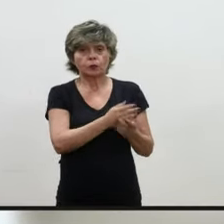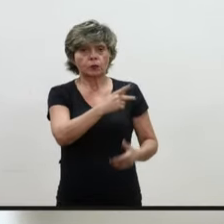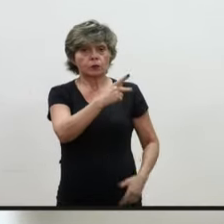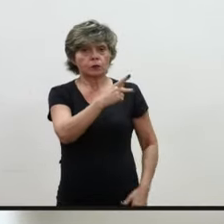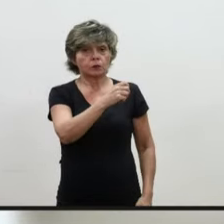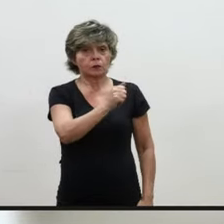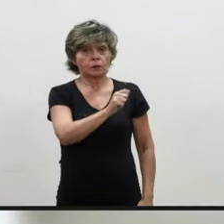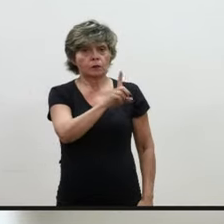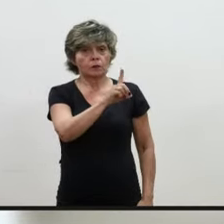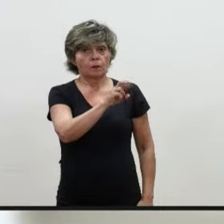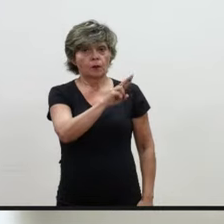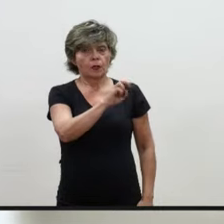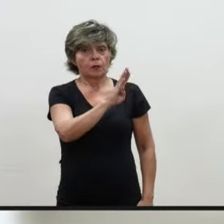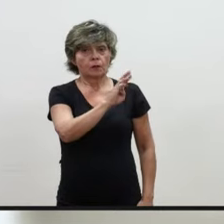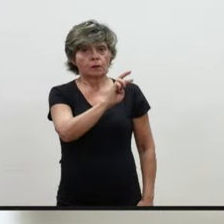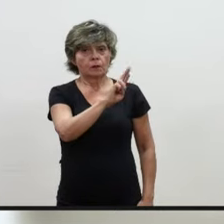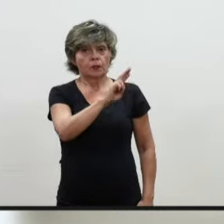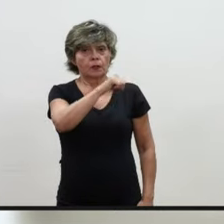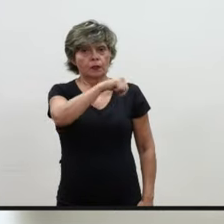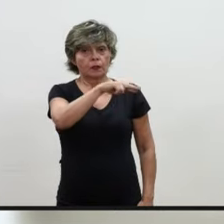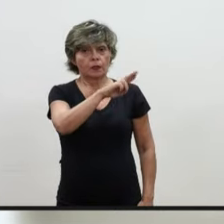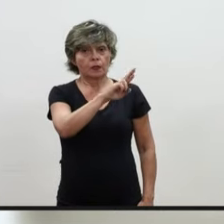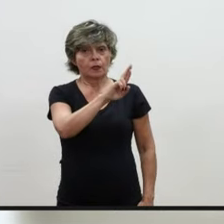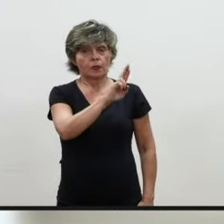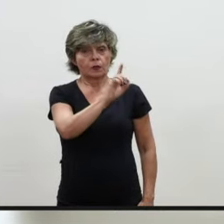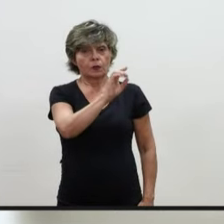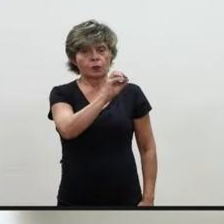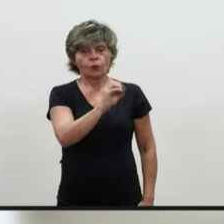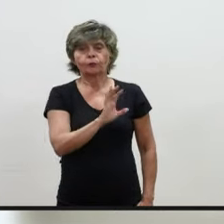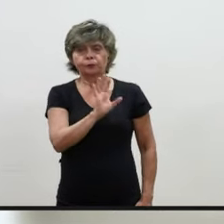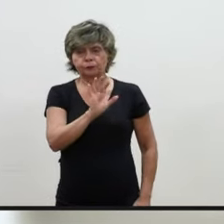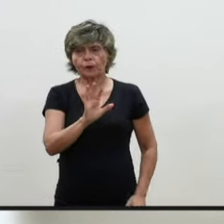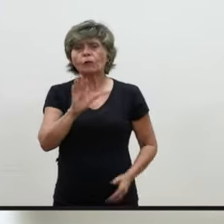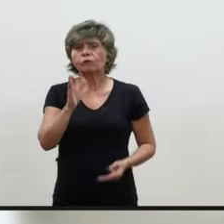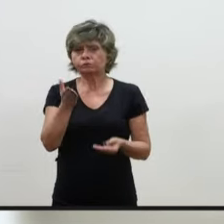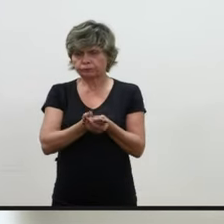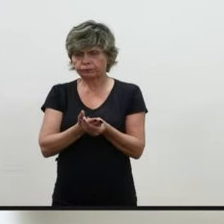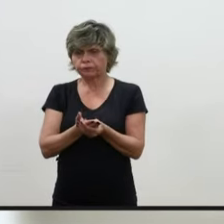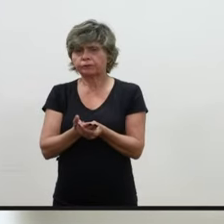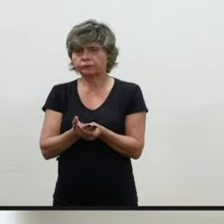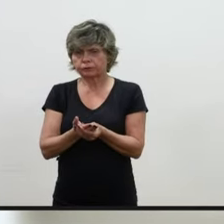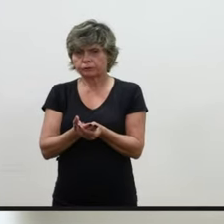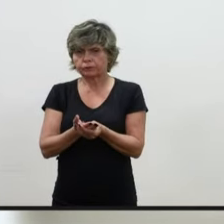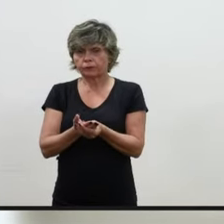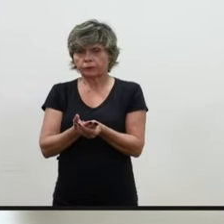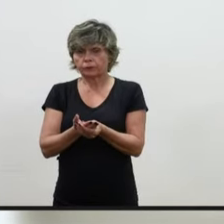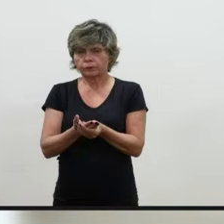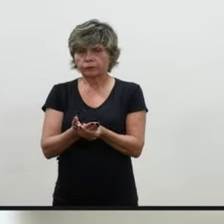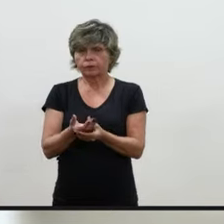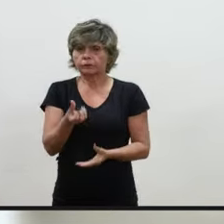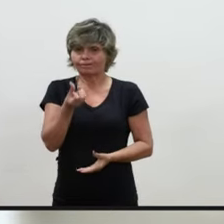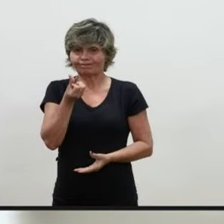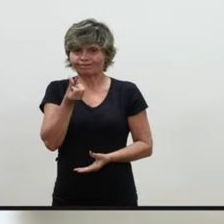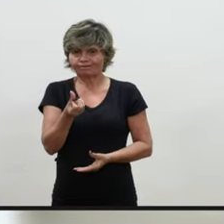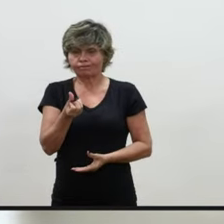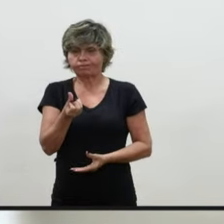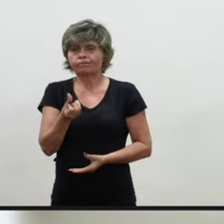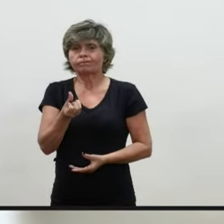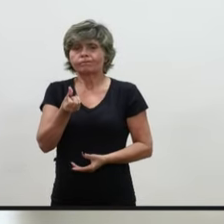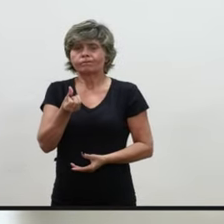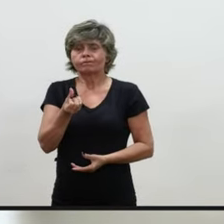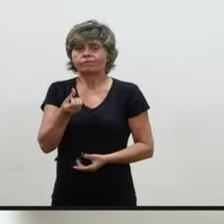Senhores, então, sistema de tramitação relatou o conselheiro Sérgio Cardoso, seis processos em discussão